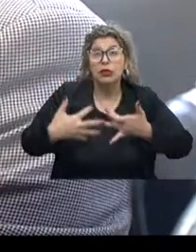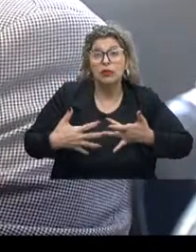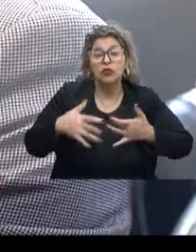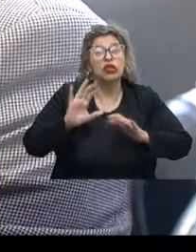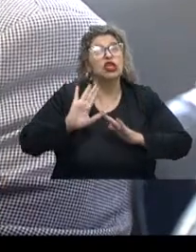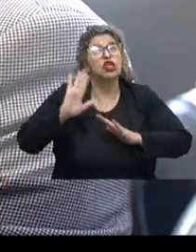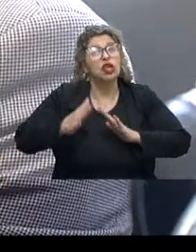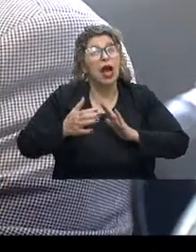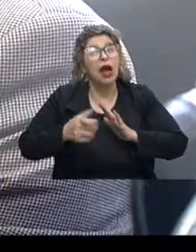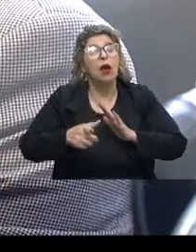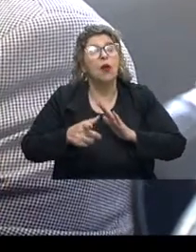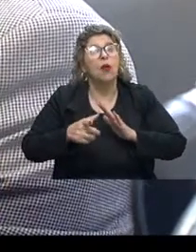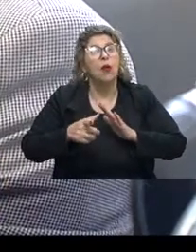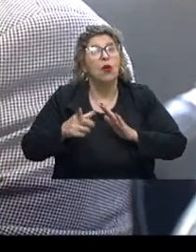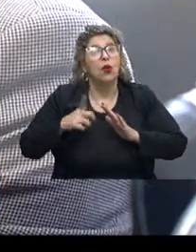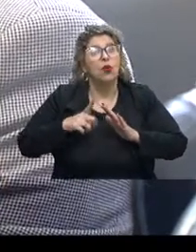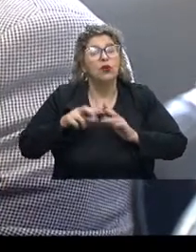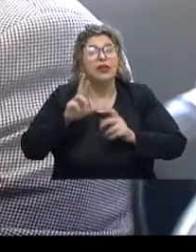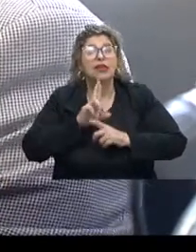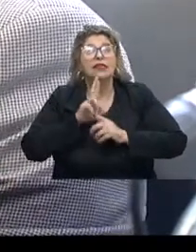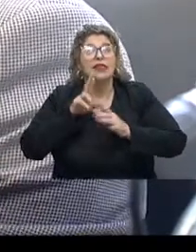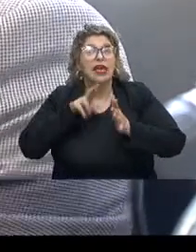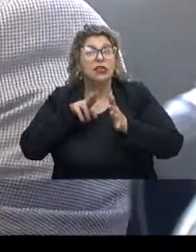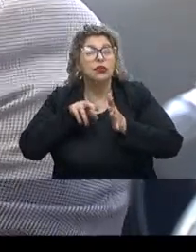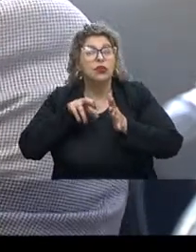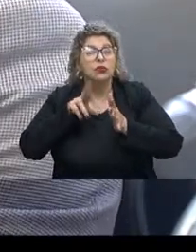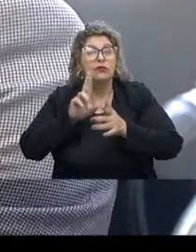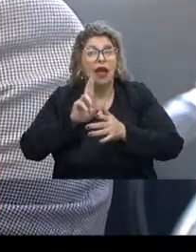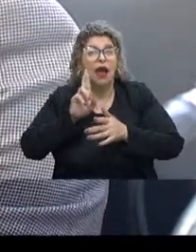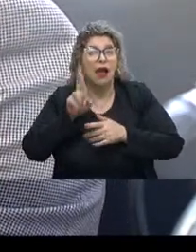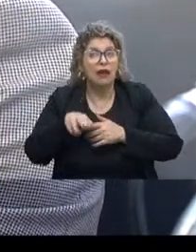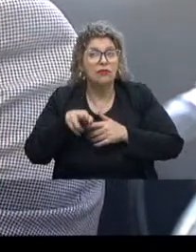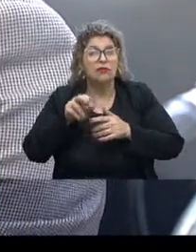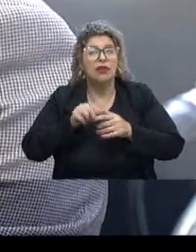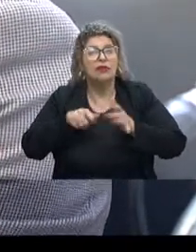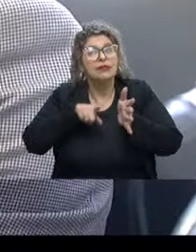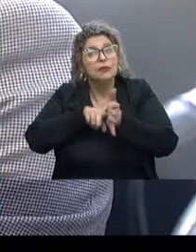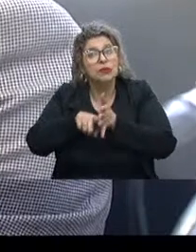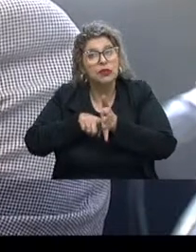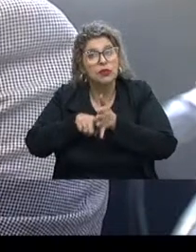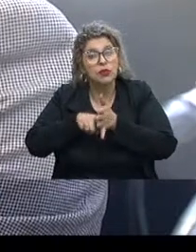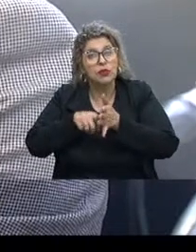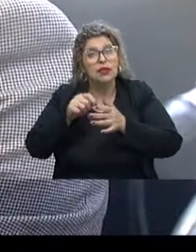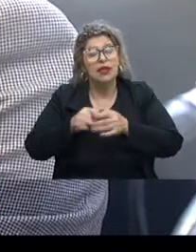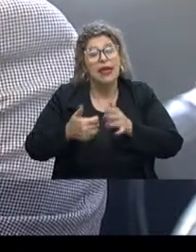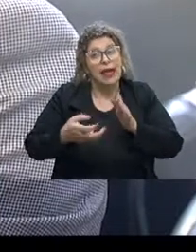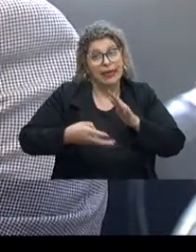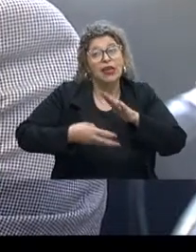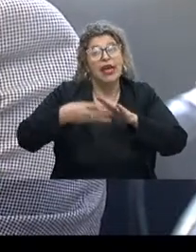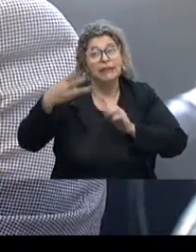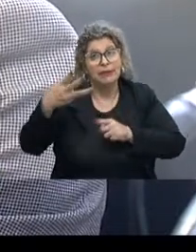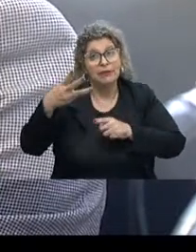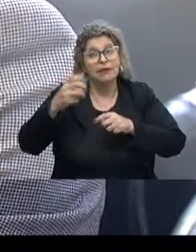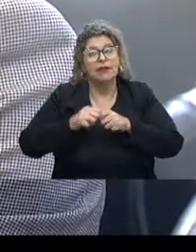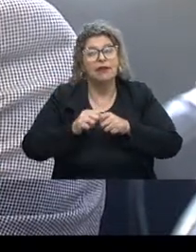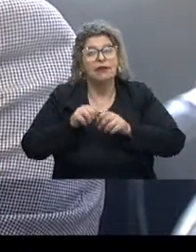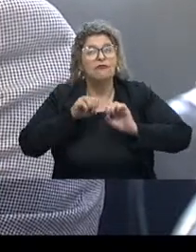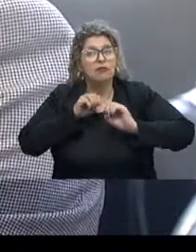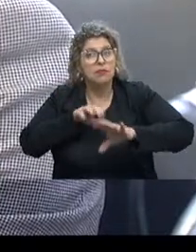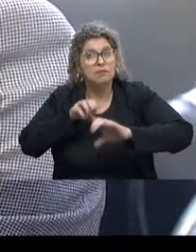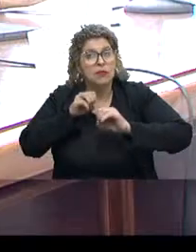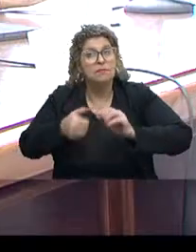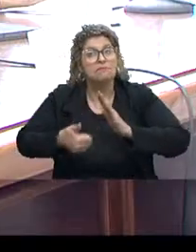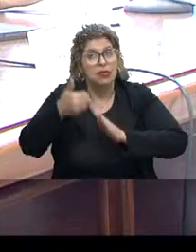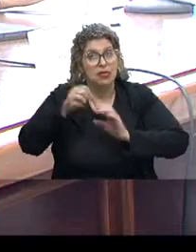a Elis vai apresentar, então, os resultados dessa pesquisa, mas a pesquisa que a Assembleia Legislativa encomendou é a terceira edição. A primeira foi sobre educação,